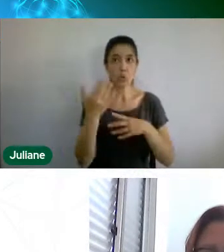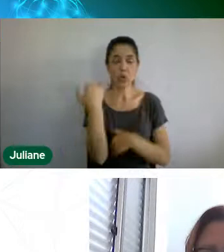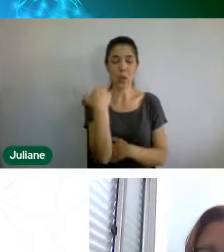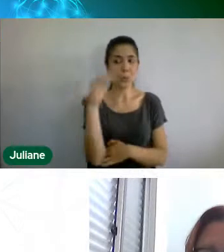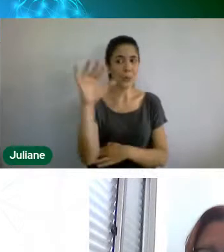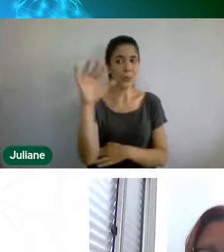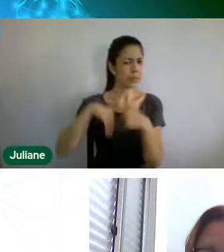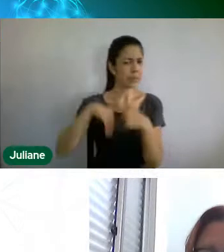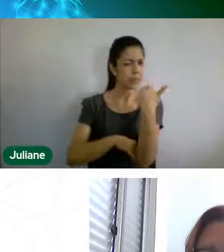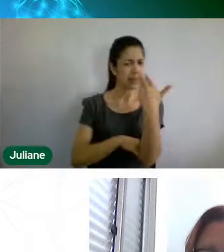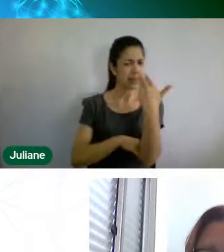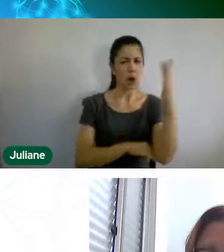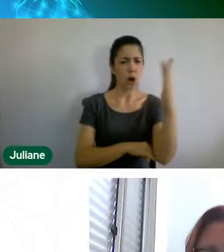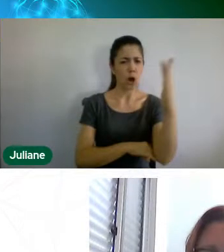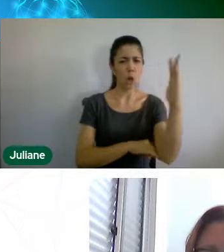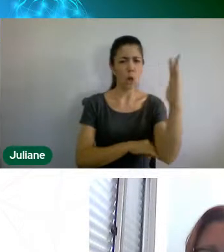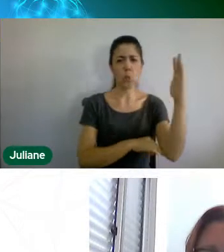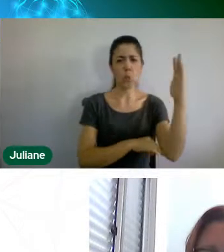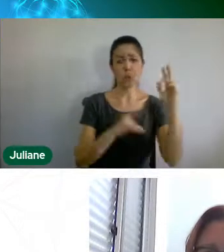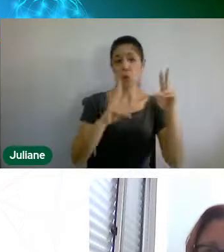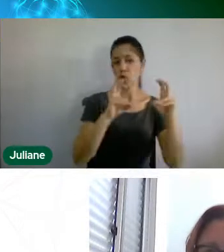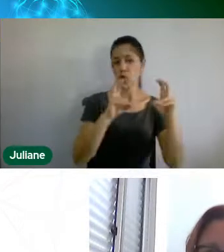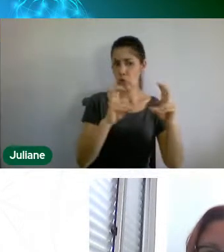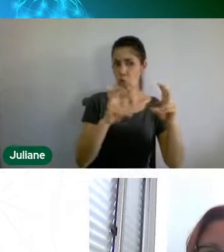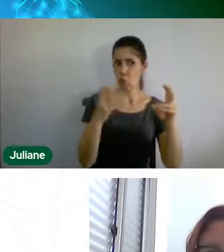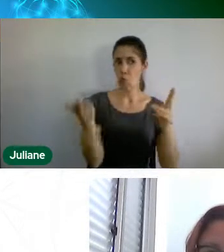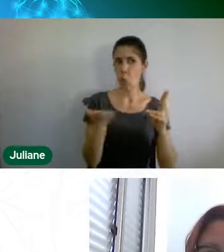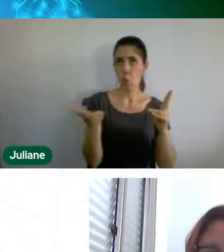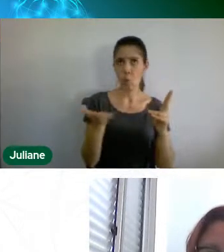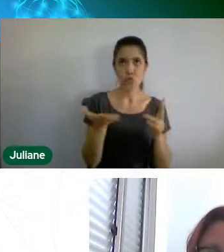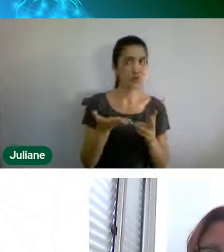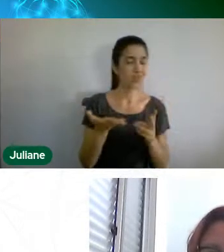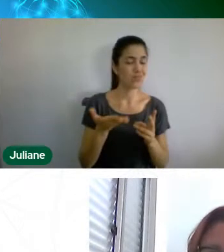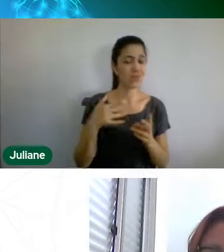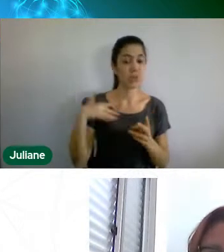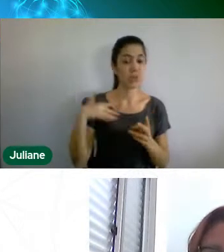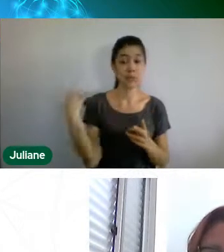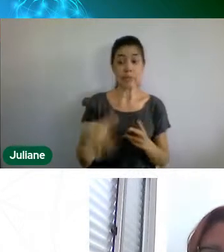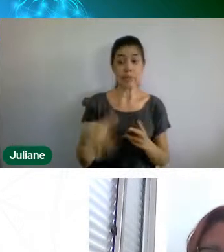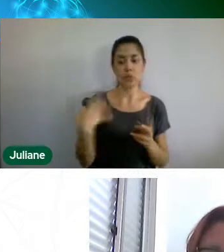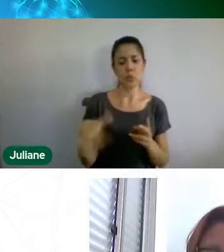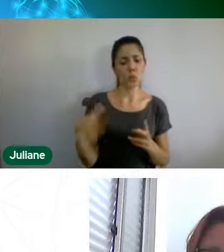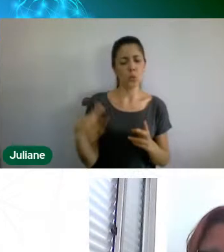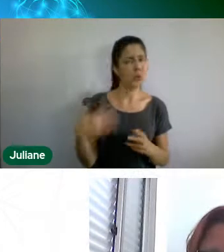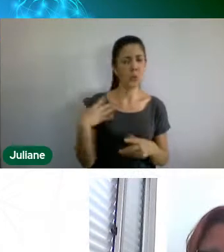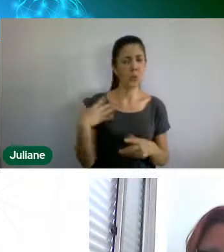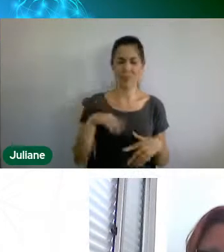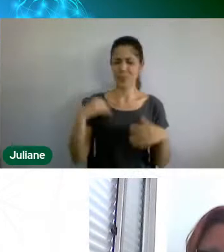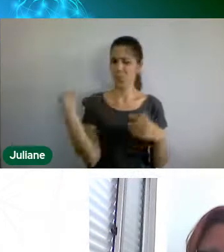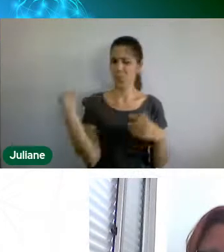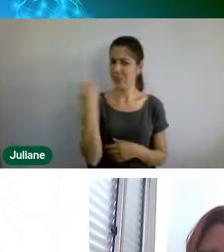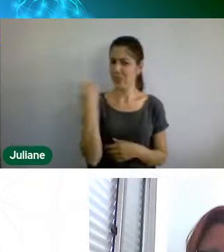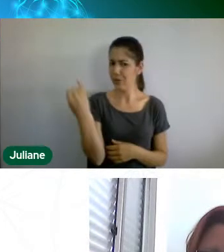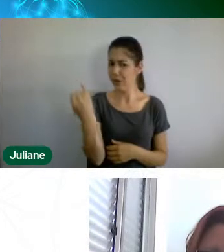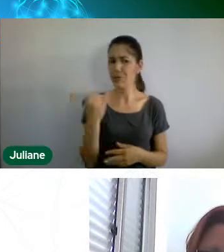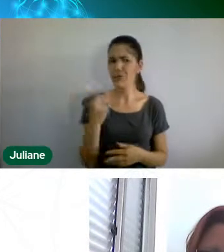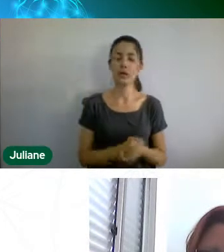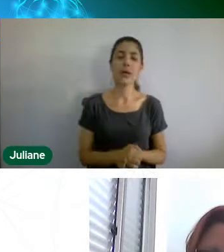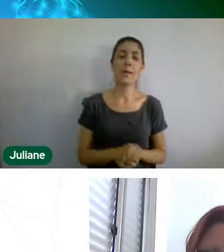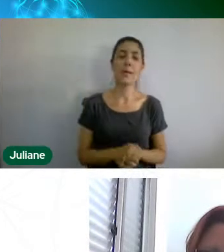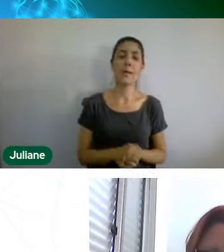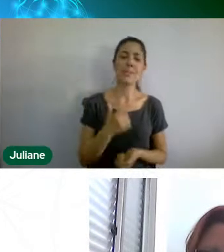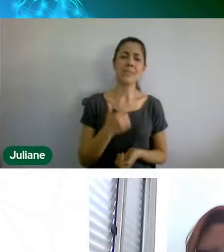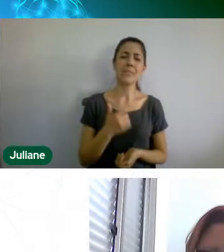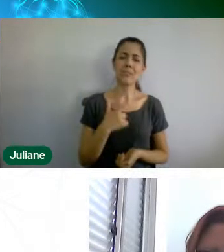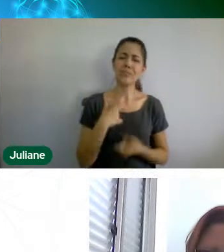não tem como a gente não falar sobre ele de alguma forma. O meu questionamento, gostei muito da apresentação,